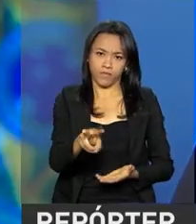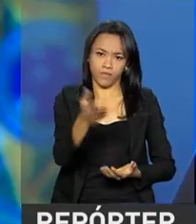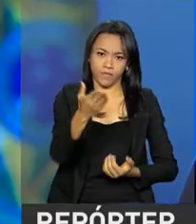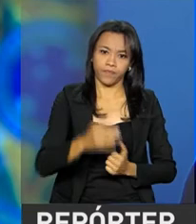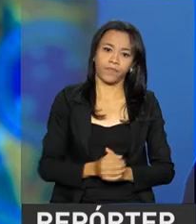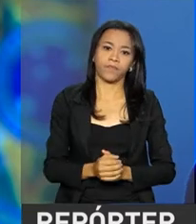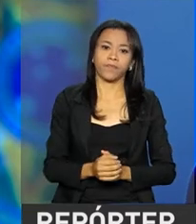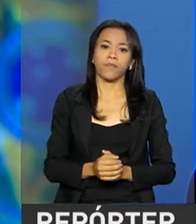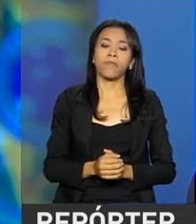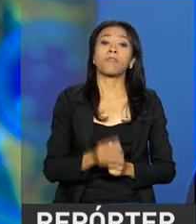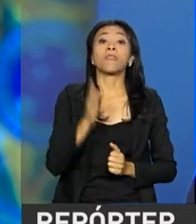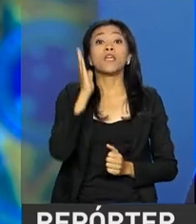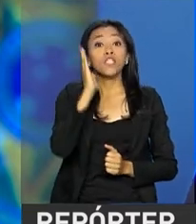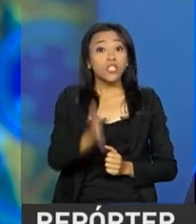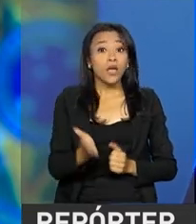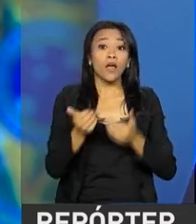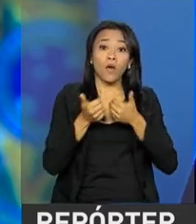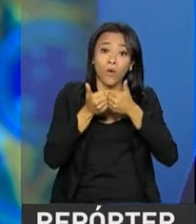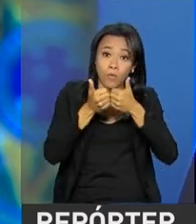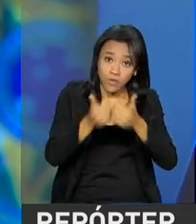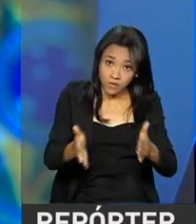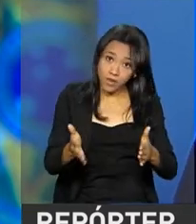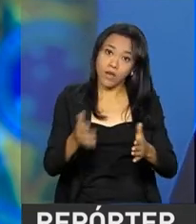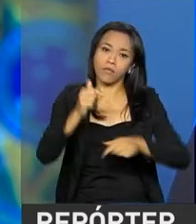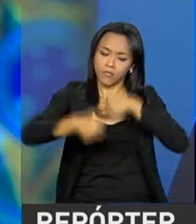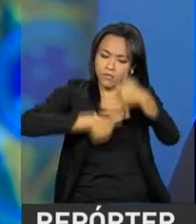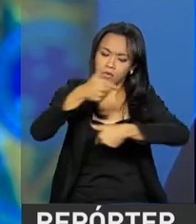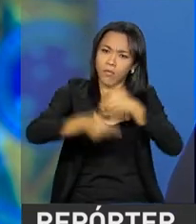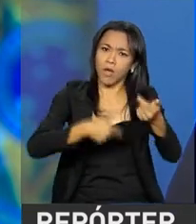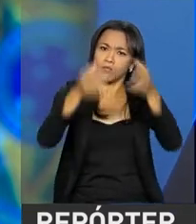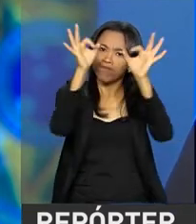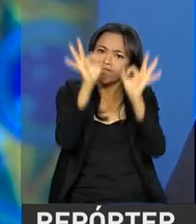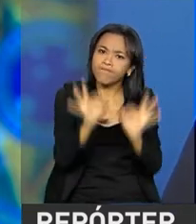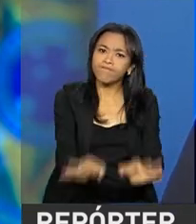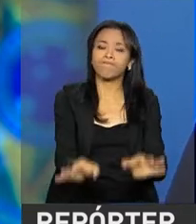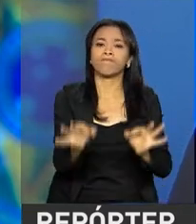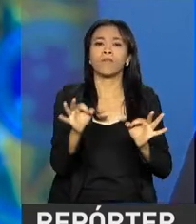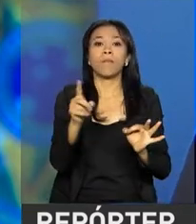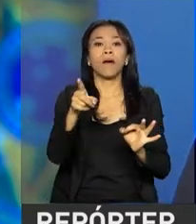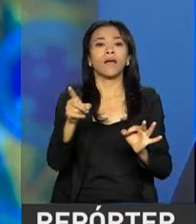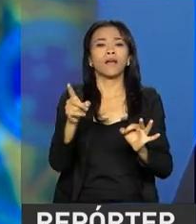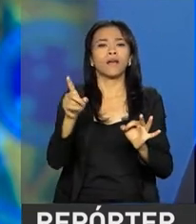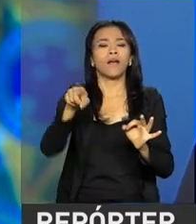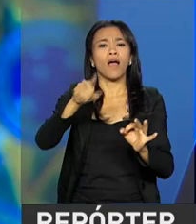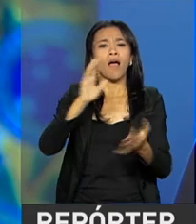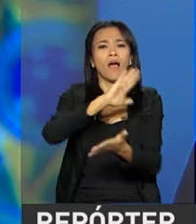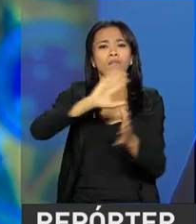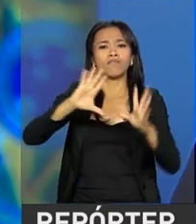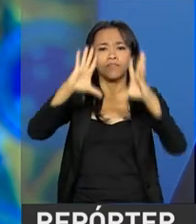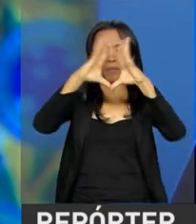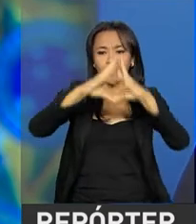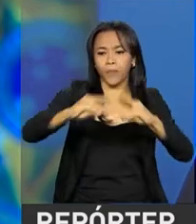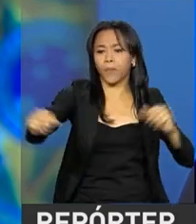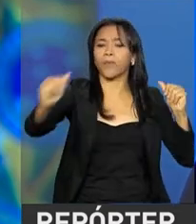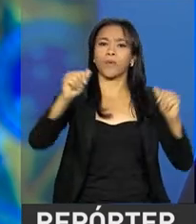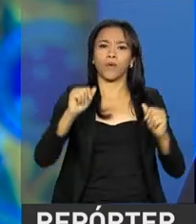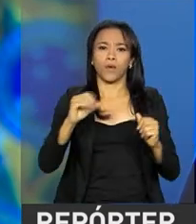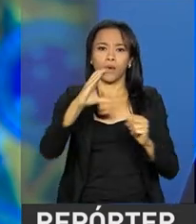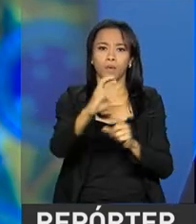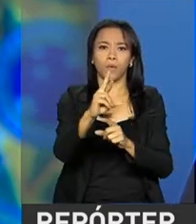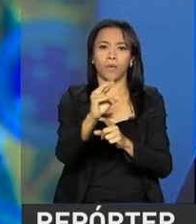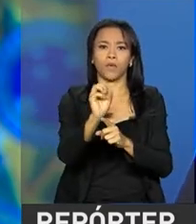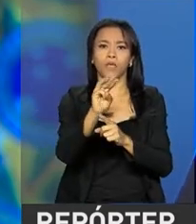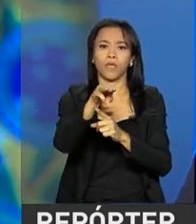O fato é que já começaram ações concretas para debelar o crime no Rio de Janeiro. E eu vejo